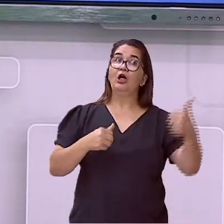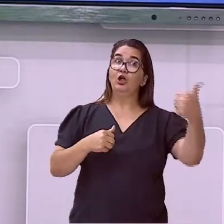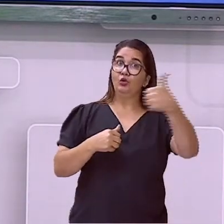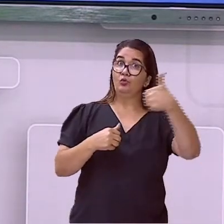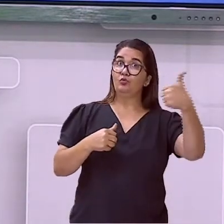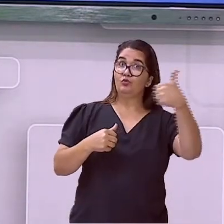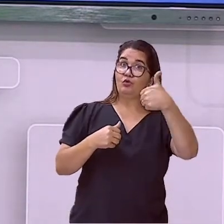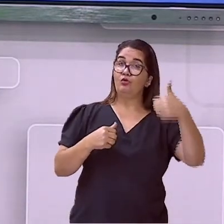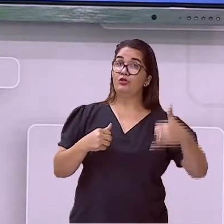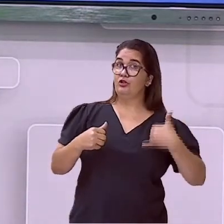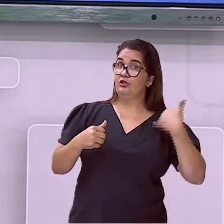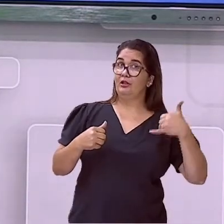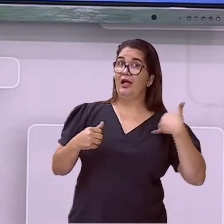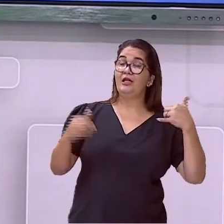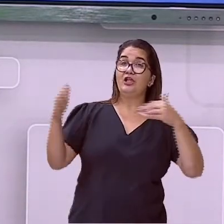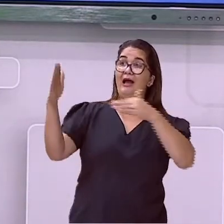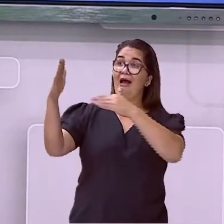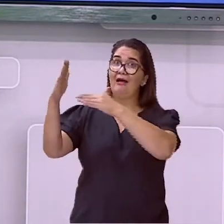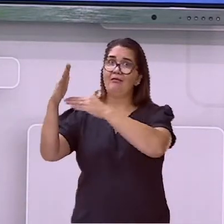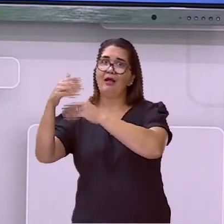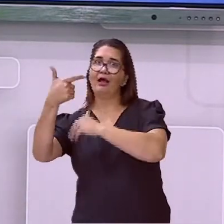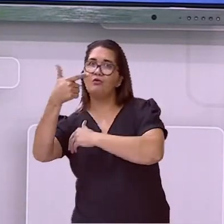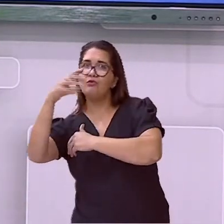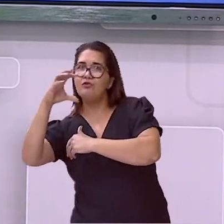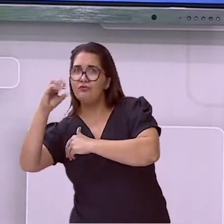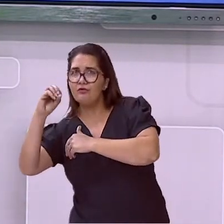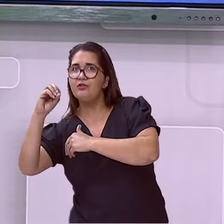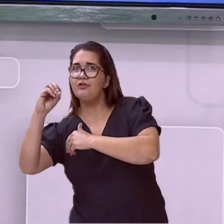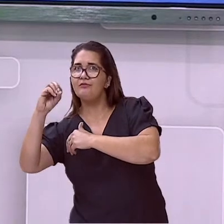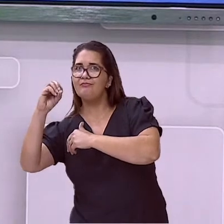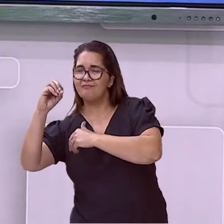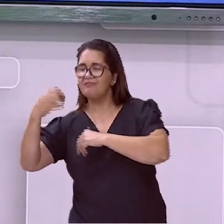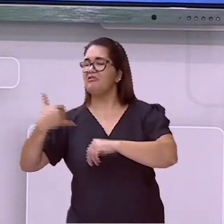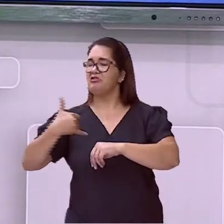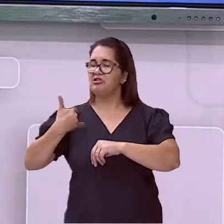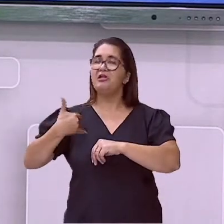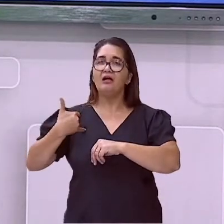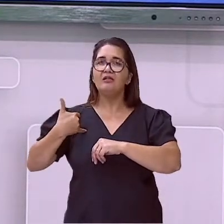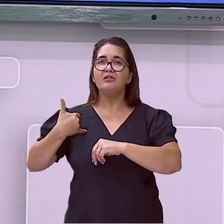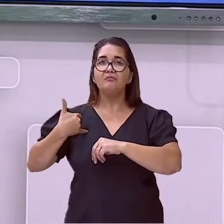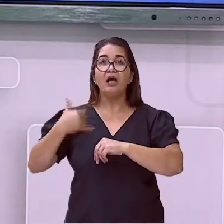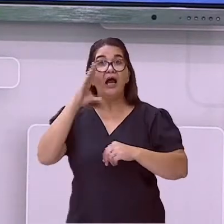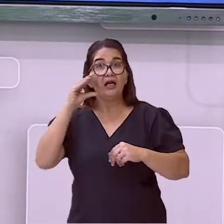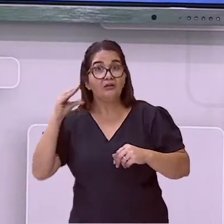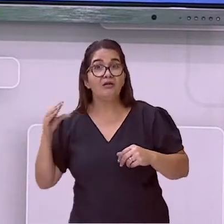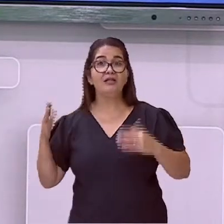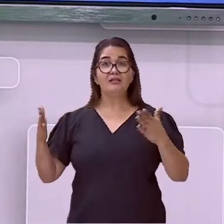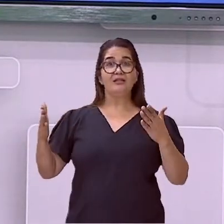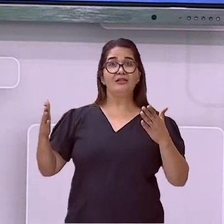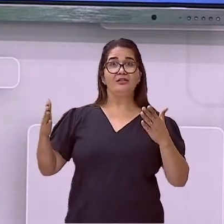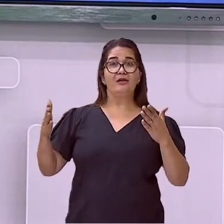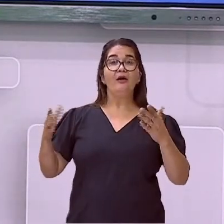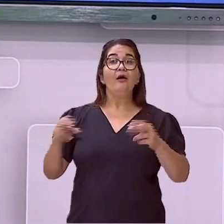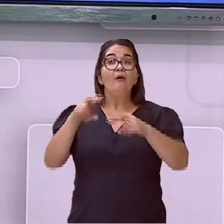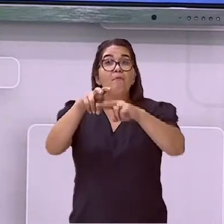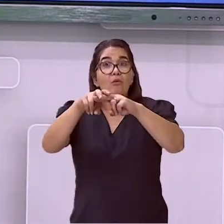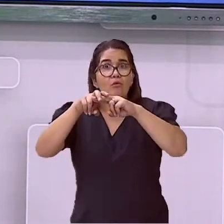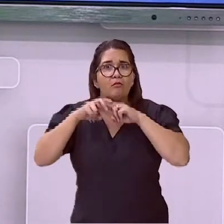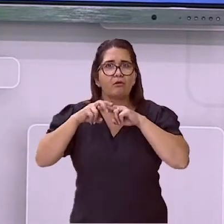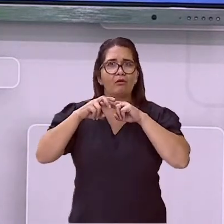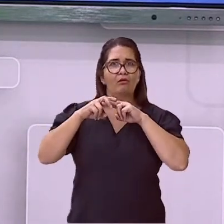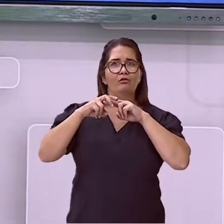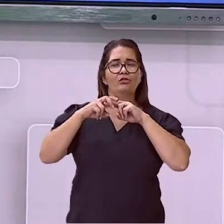muda, as suas responsabilidades mudam. E aí, quando você passa por esse processo do